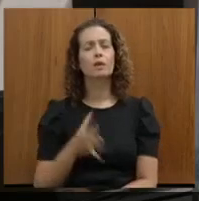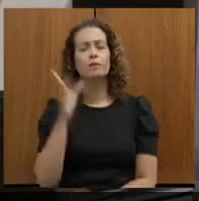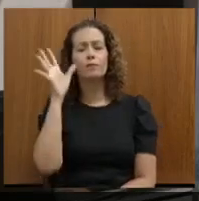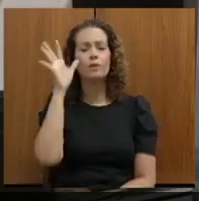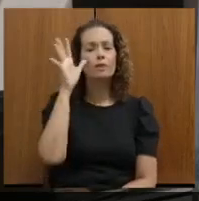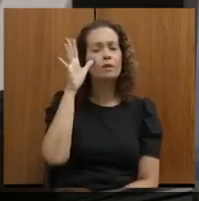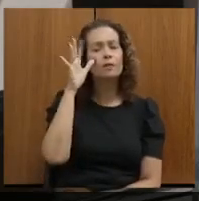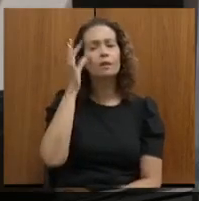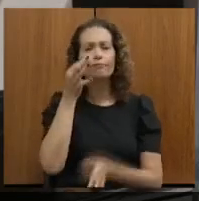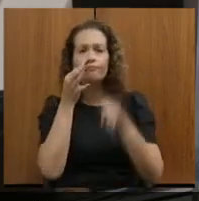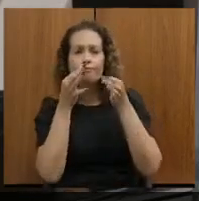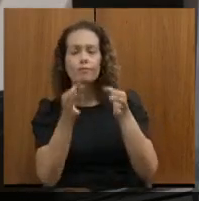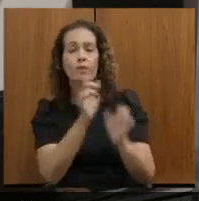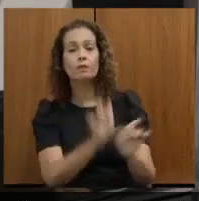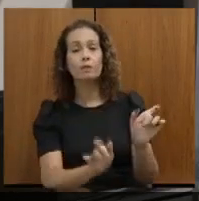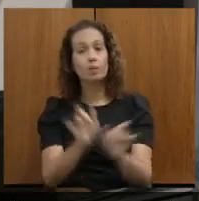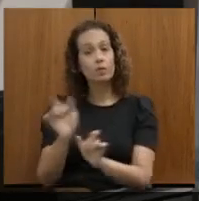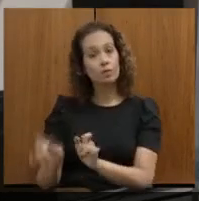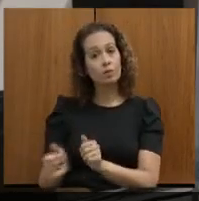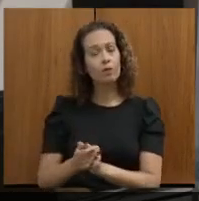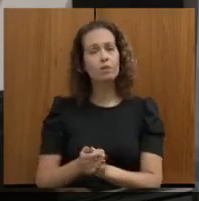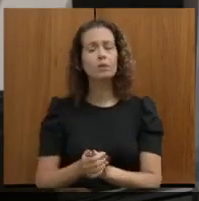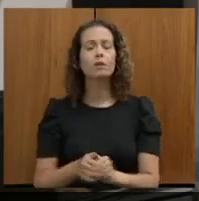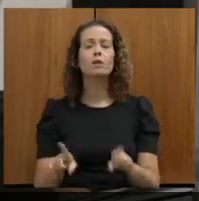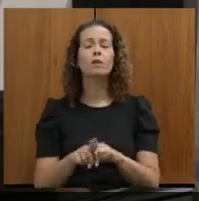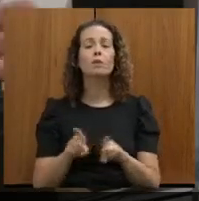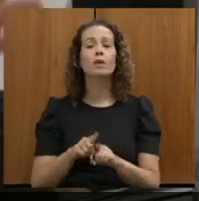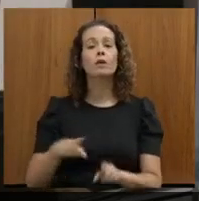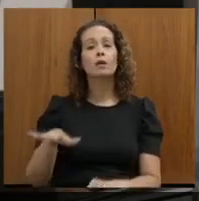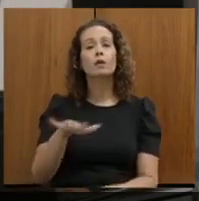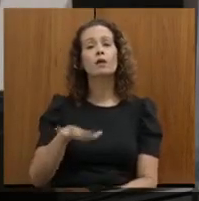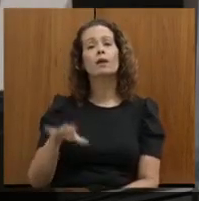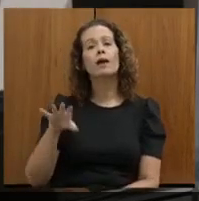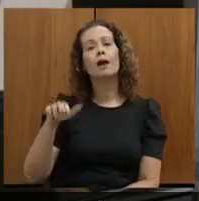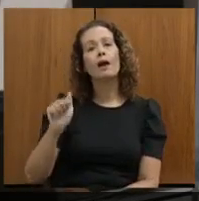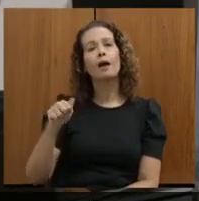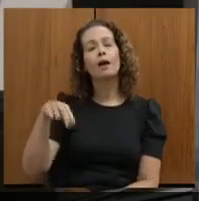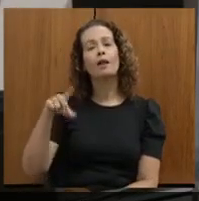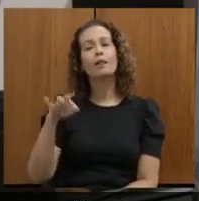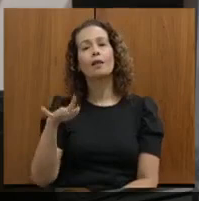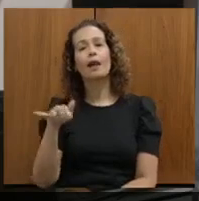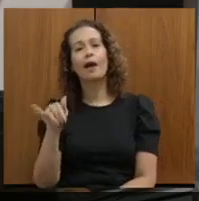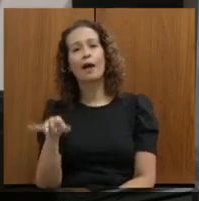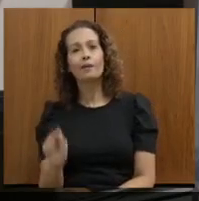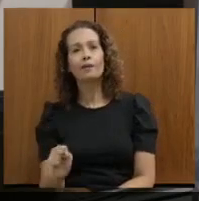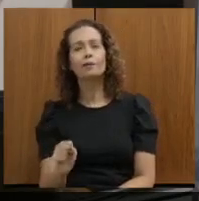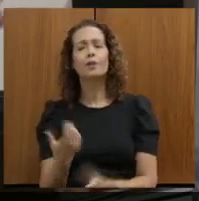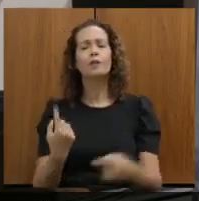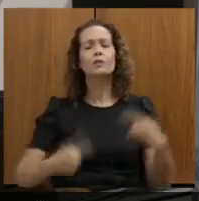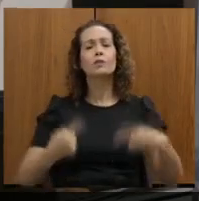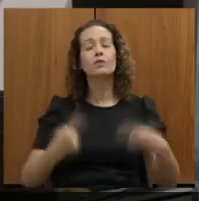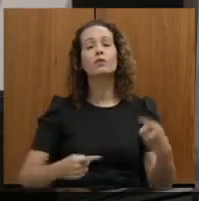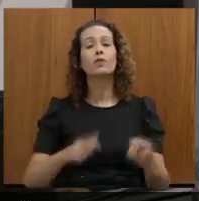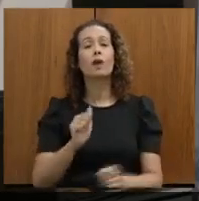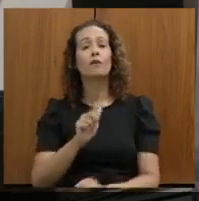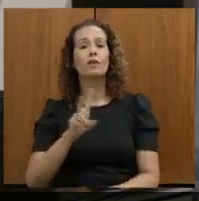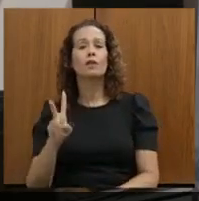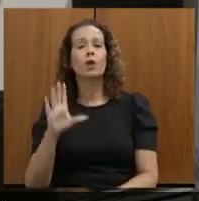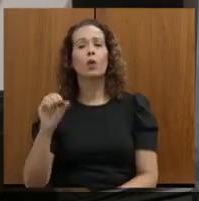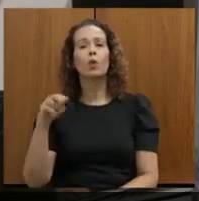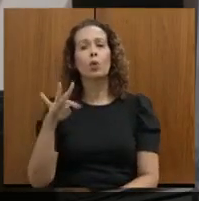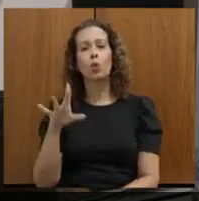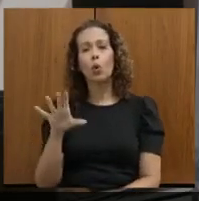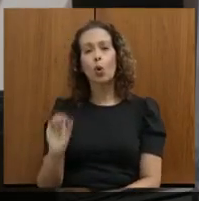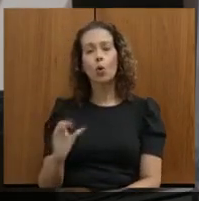pessoas. Posteriormente, estivemos em Andradas para discutir também a Avenida do Contorno, tão esperada por todos, numa